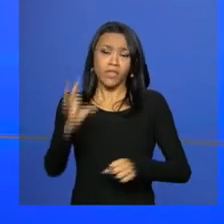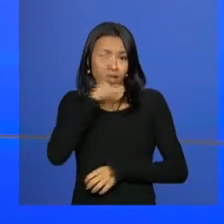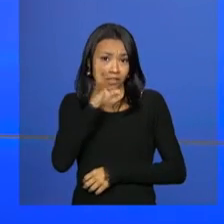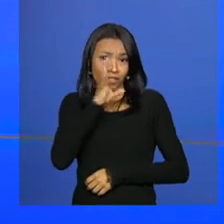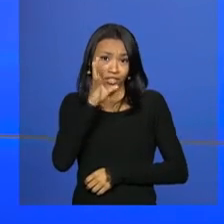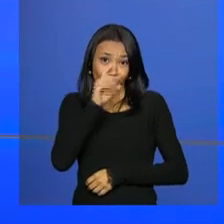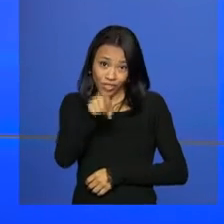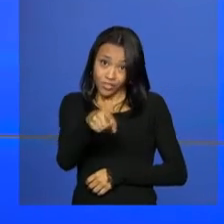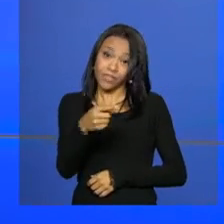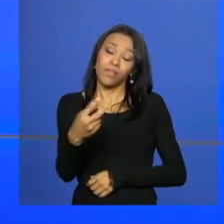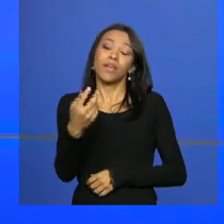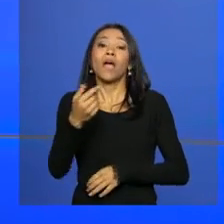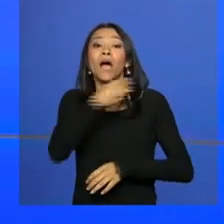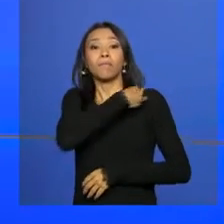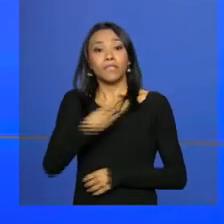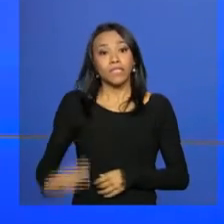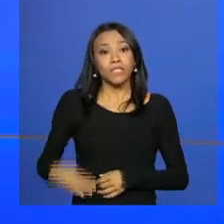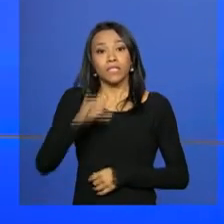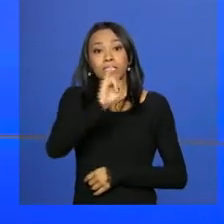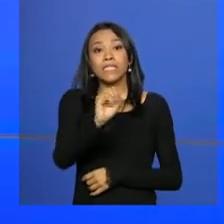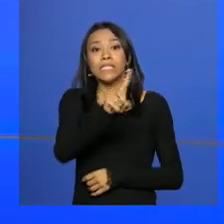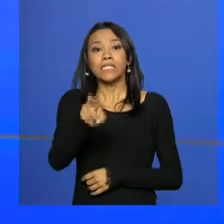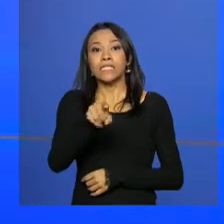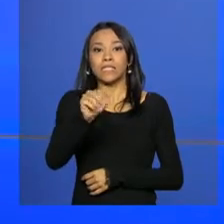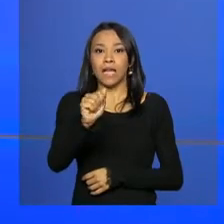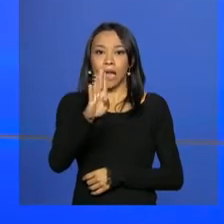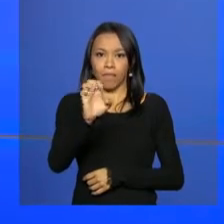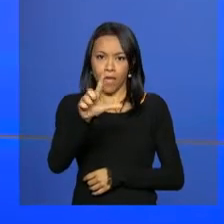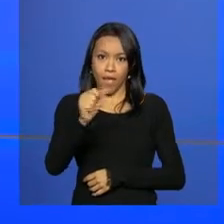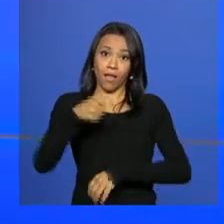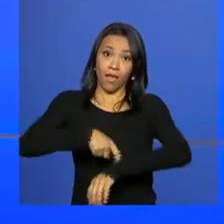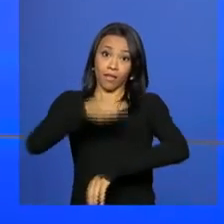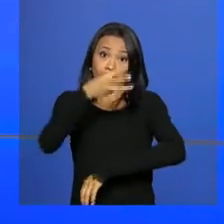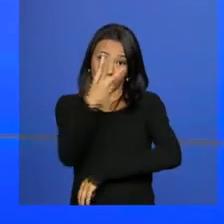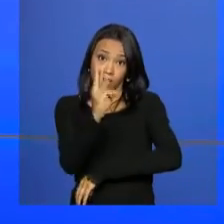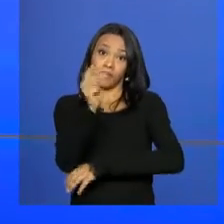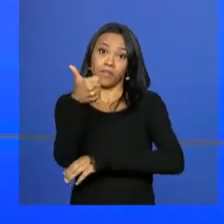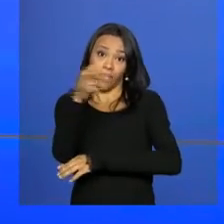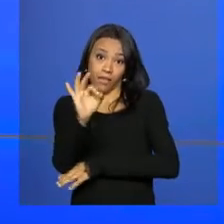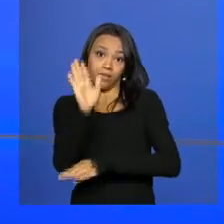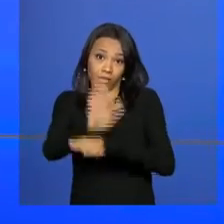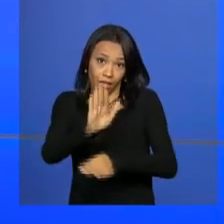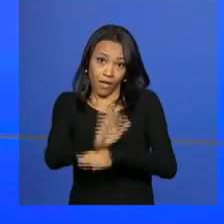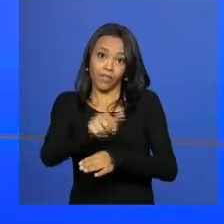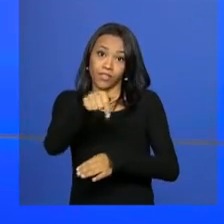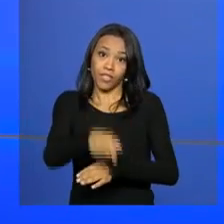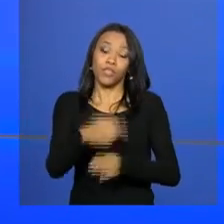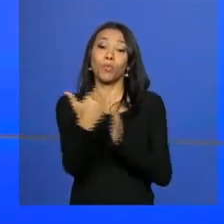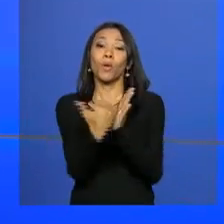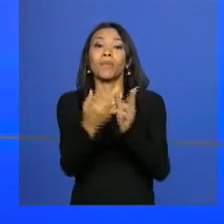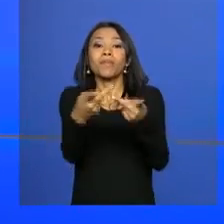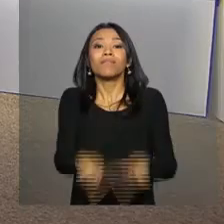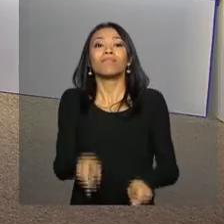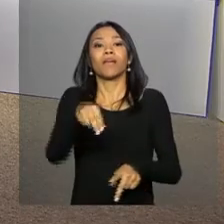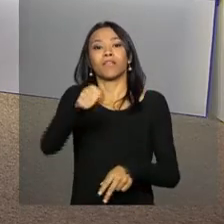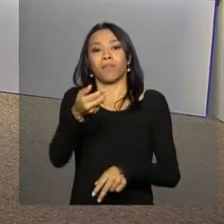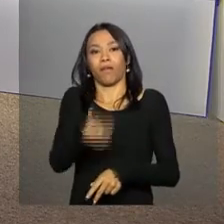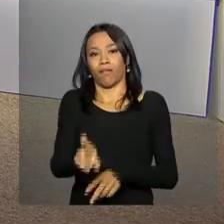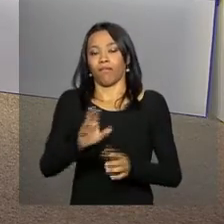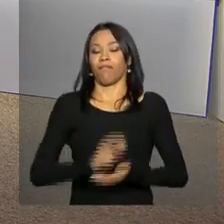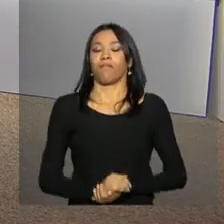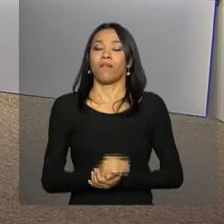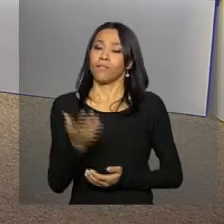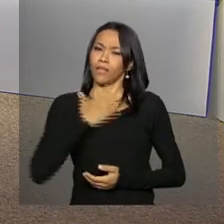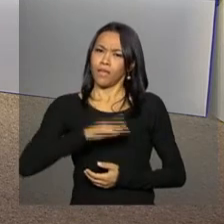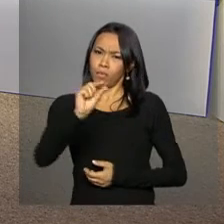entrevista completa com a ministra Isabela Teixeira, às 13h10 da tarde, na reprise do programa Bom Dia, Ministro. Voltamos